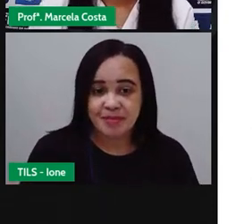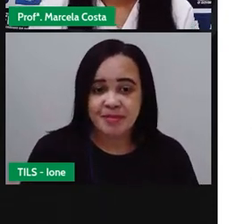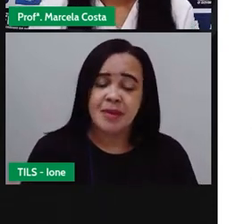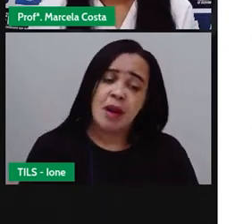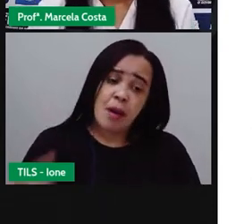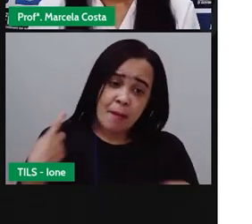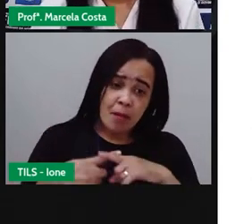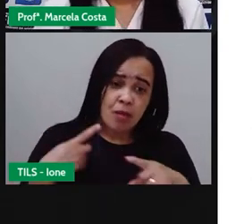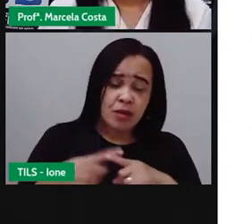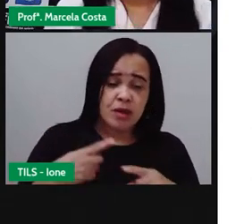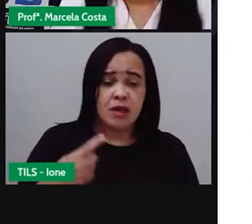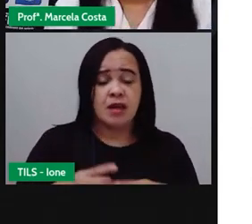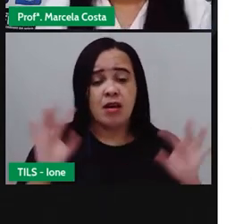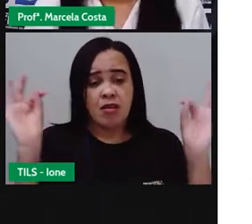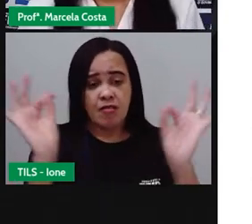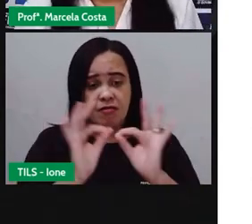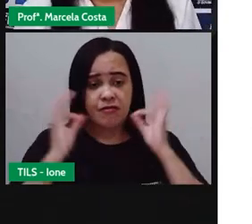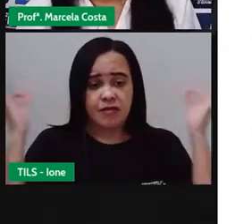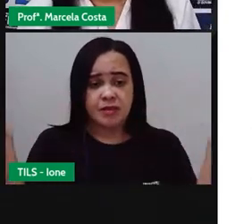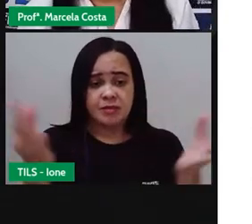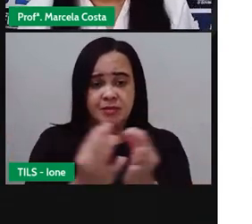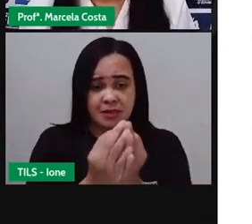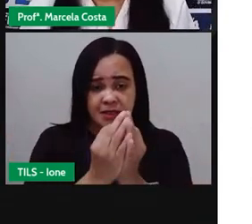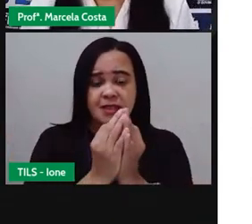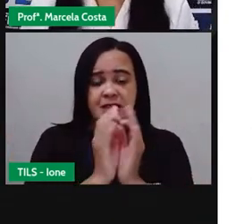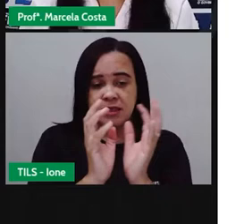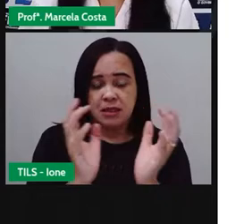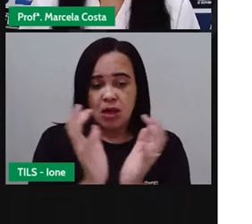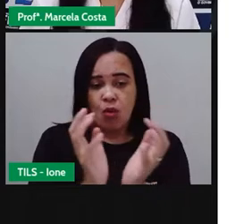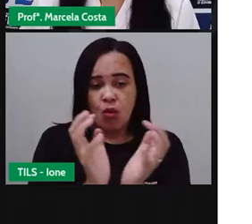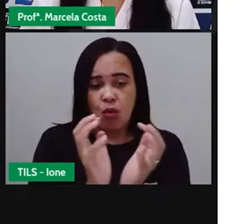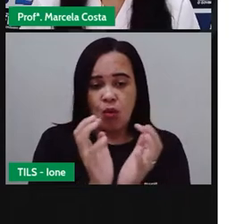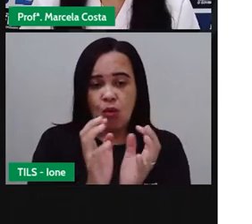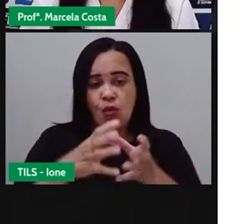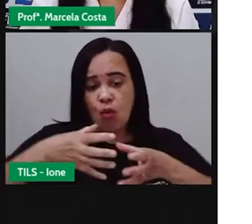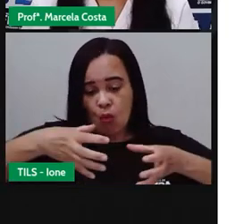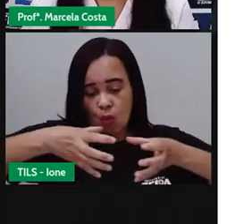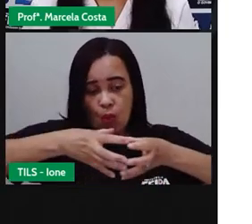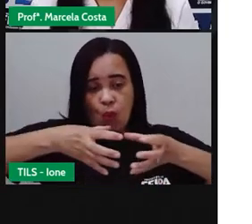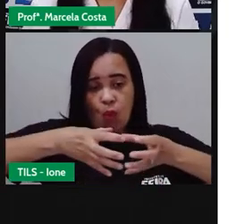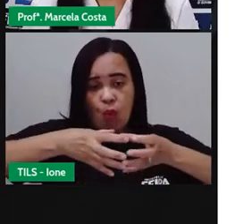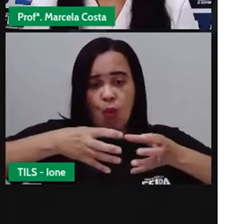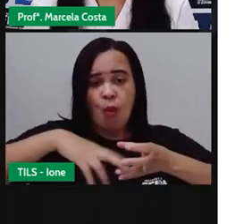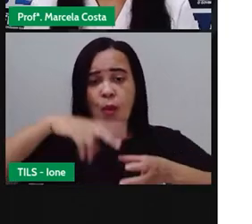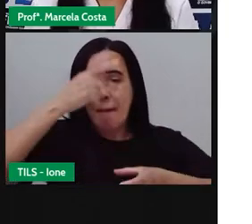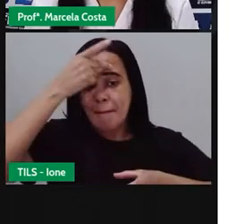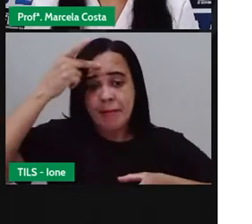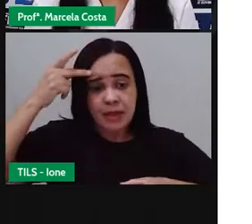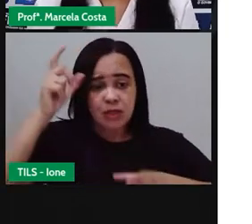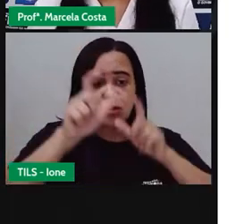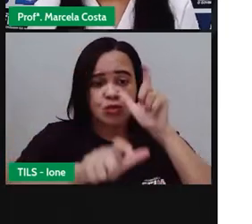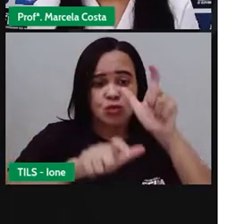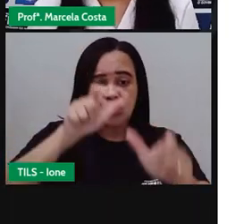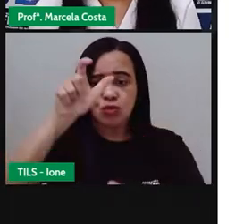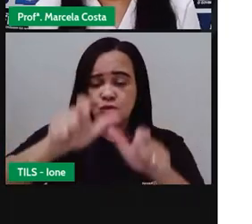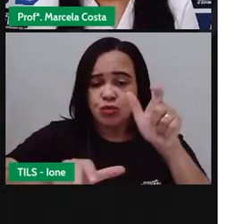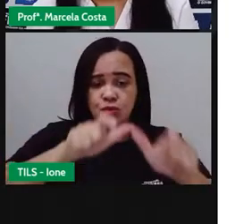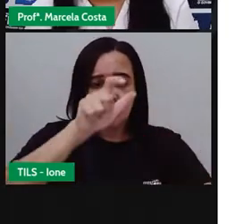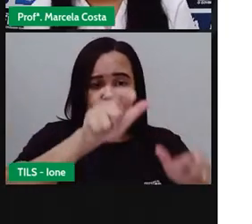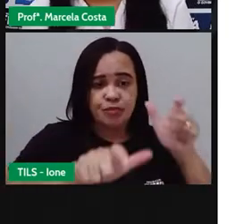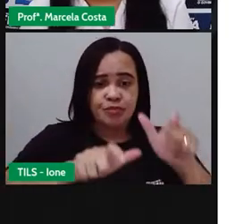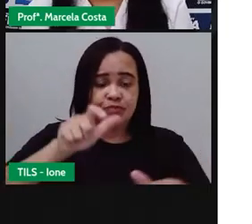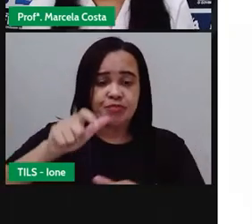família, por exemplo, que é composta por pessoas que foram